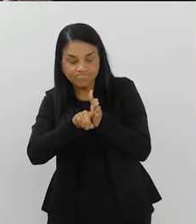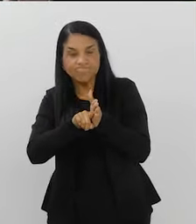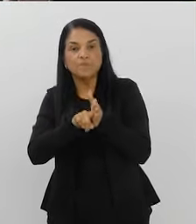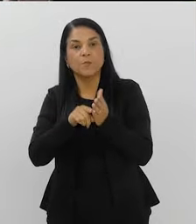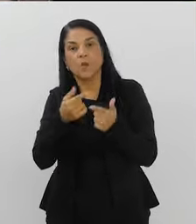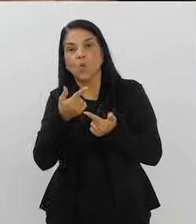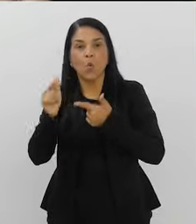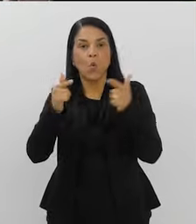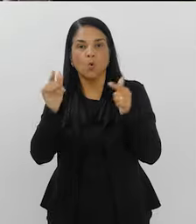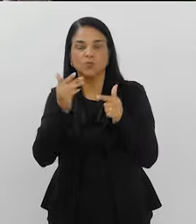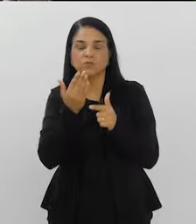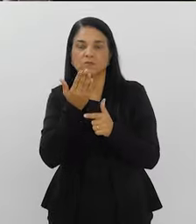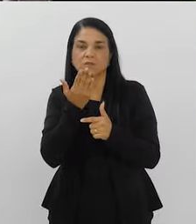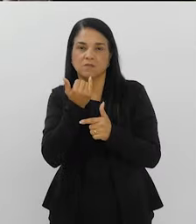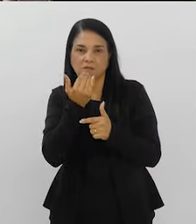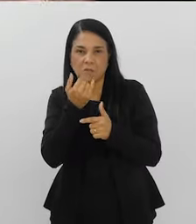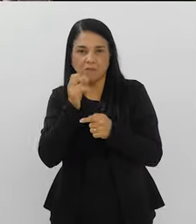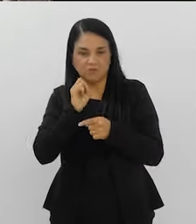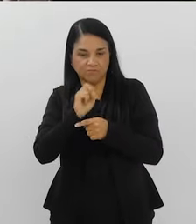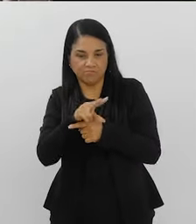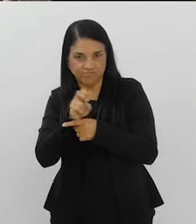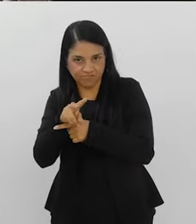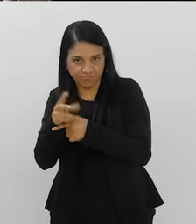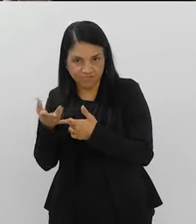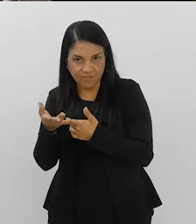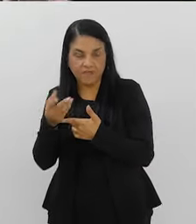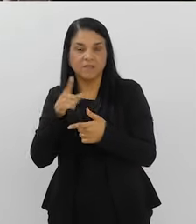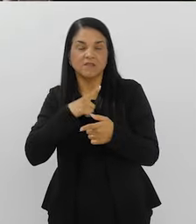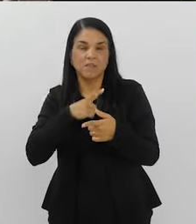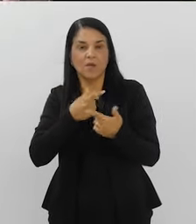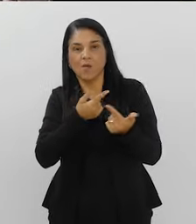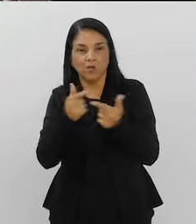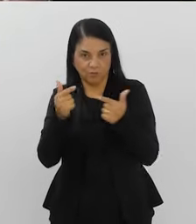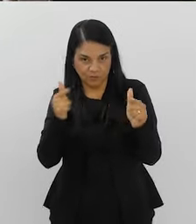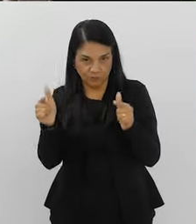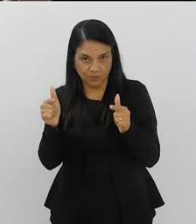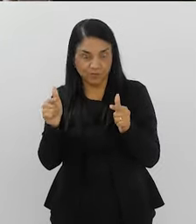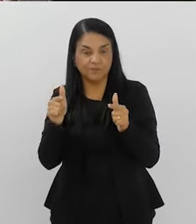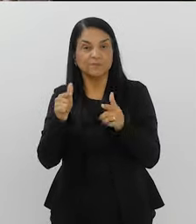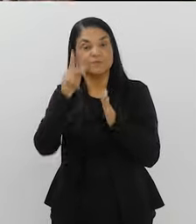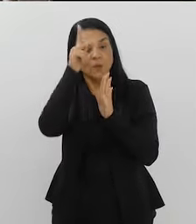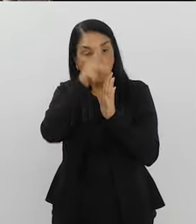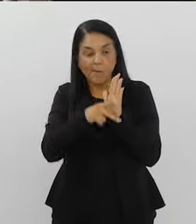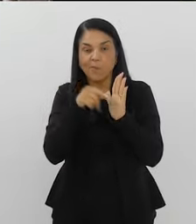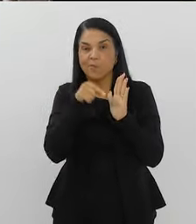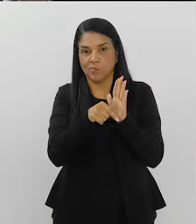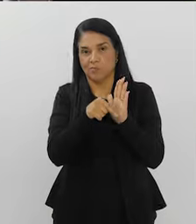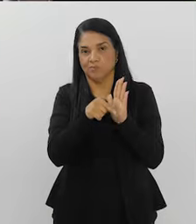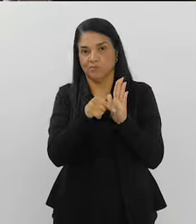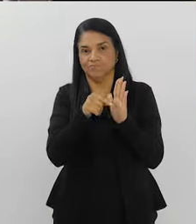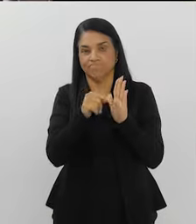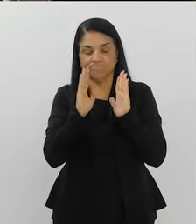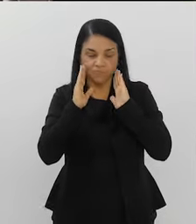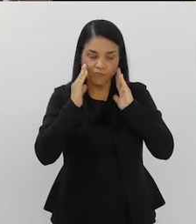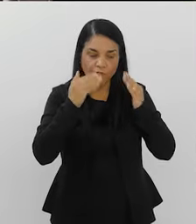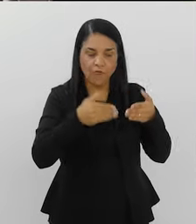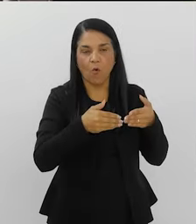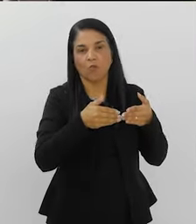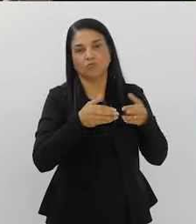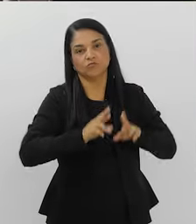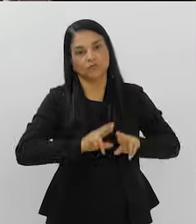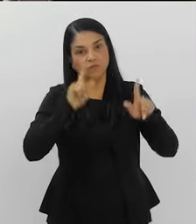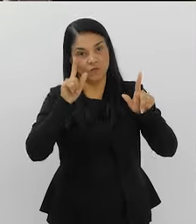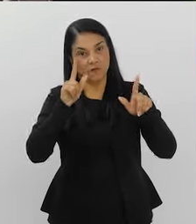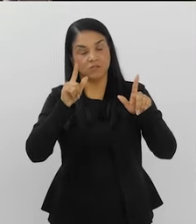elementos, como metais, por exemplo, pesticidas, hidrocarbonetos. E o projeto dele era isso. Já tinha finalizado o projeto